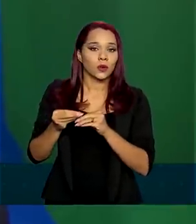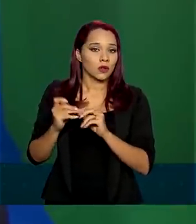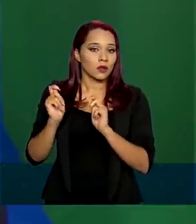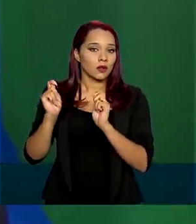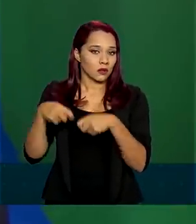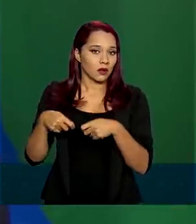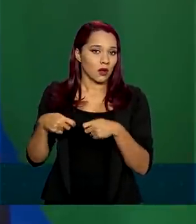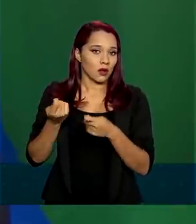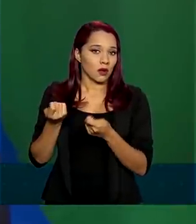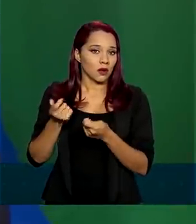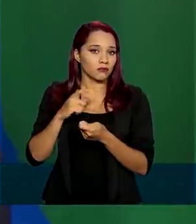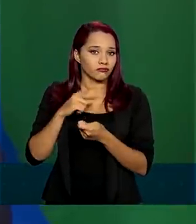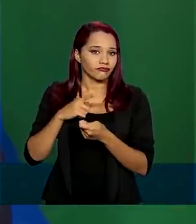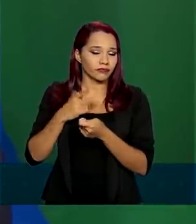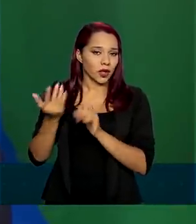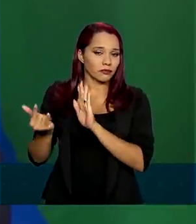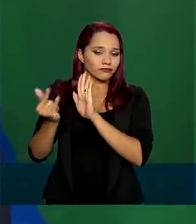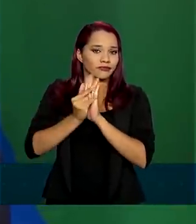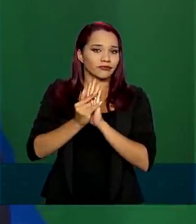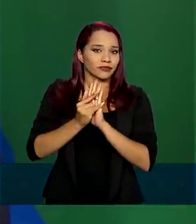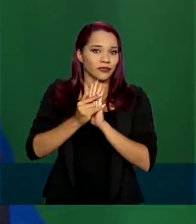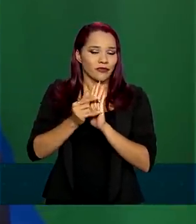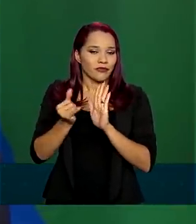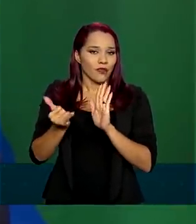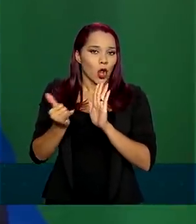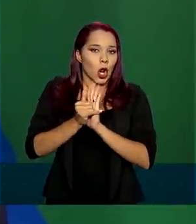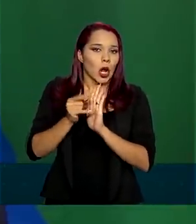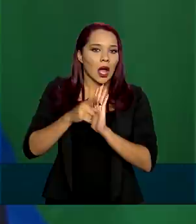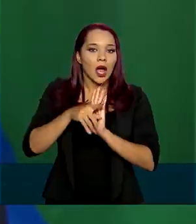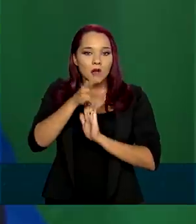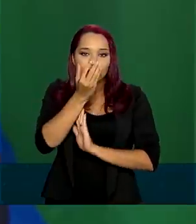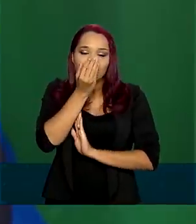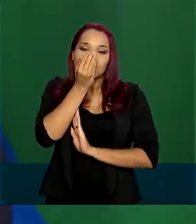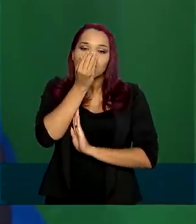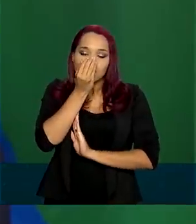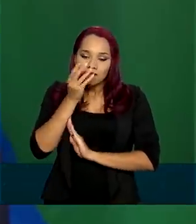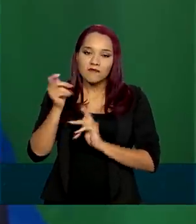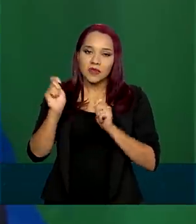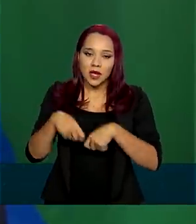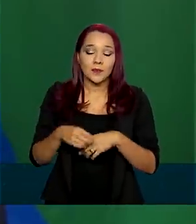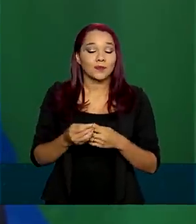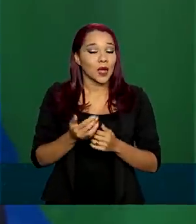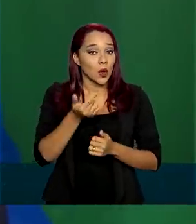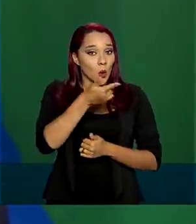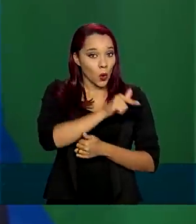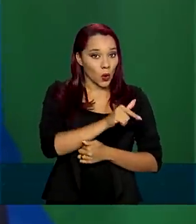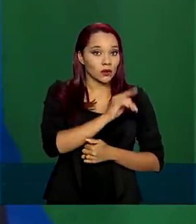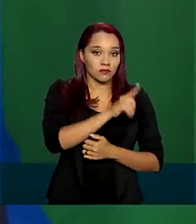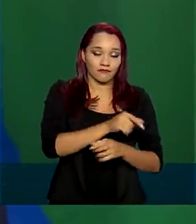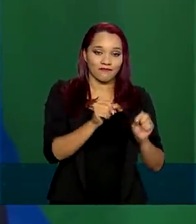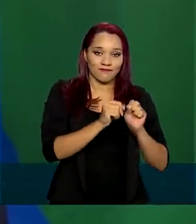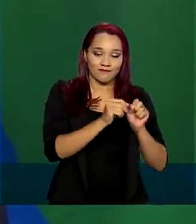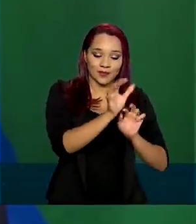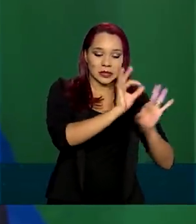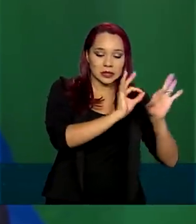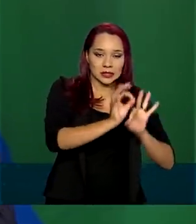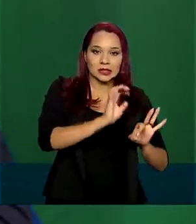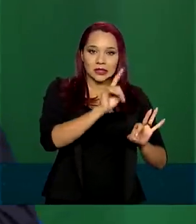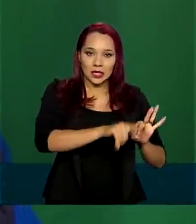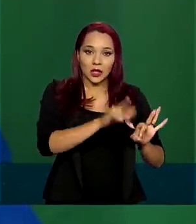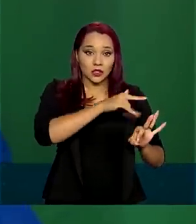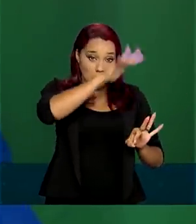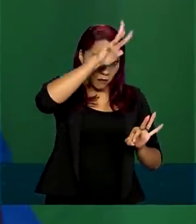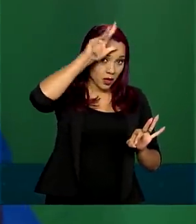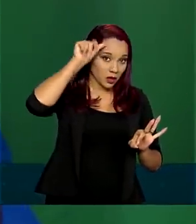instalar respiradores. E o próximo desafio agora é o de Manaus. Nós estamos acertando os detalhes com o Ministério da